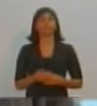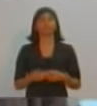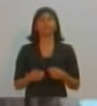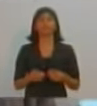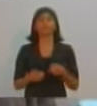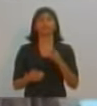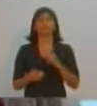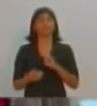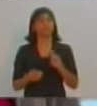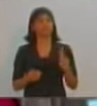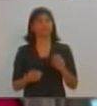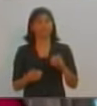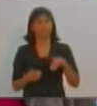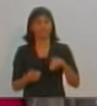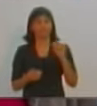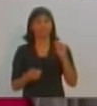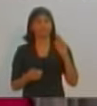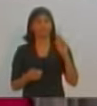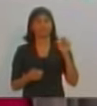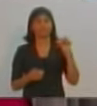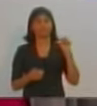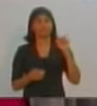a Maria, moro no Jardim Aviação.